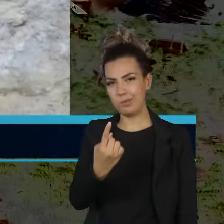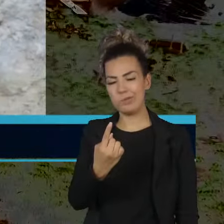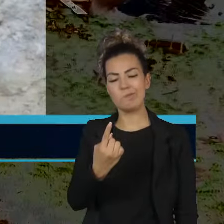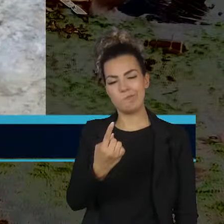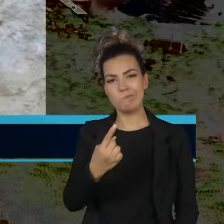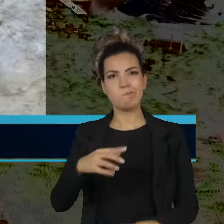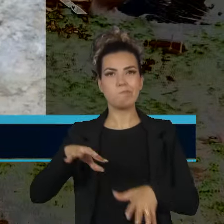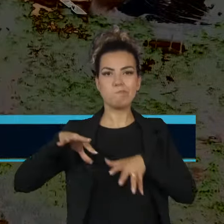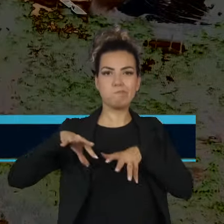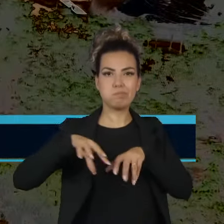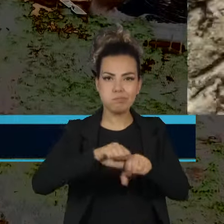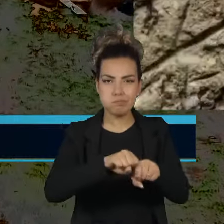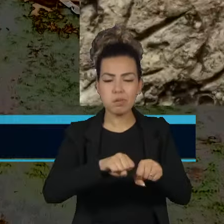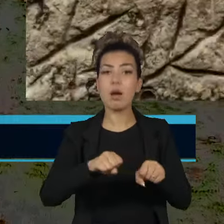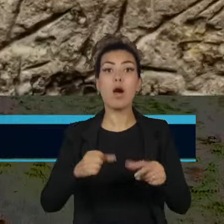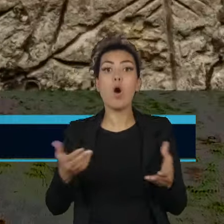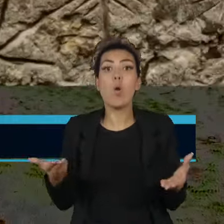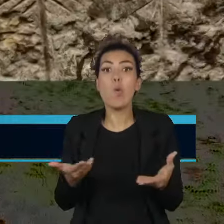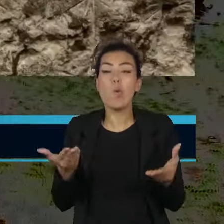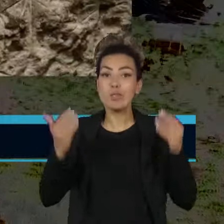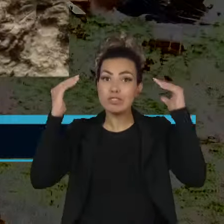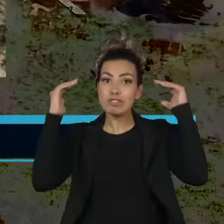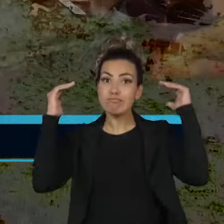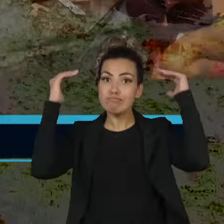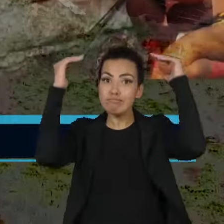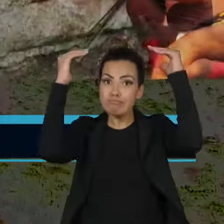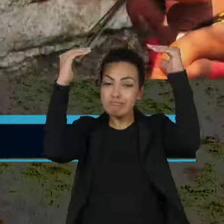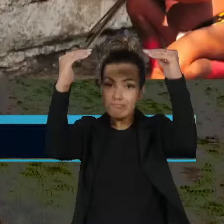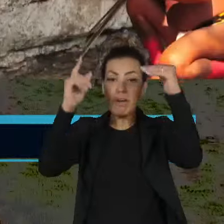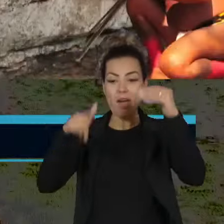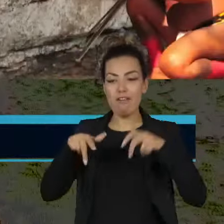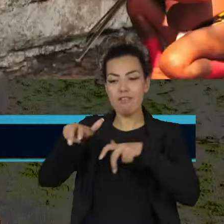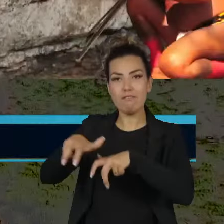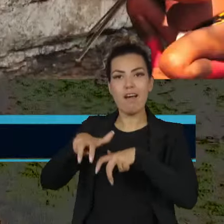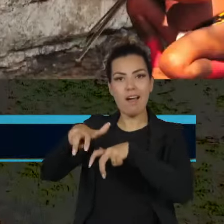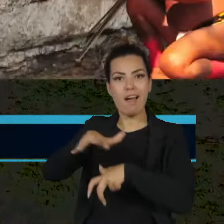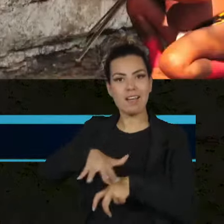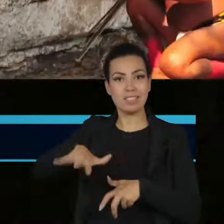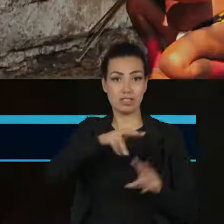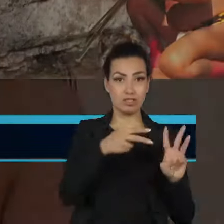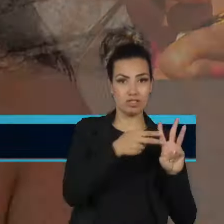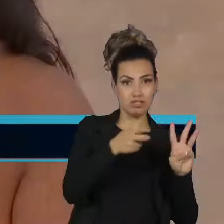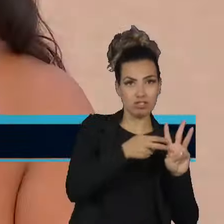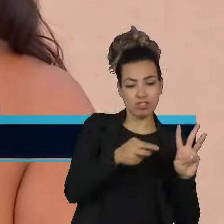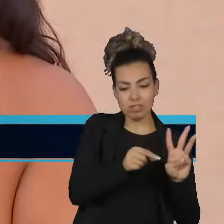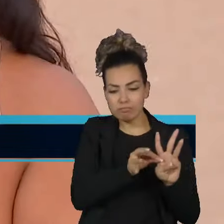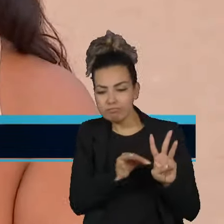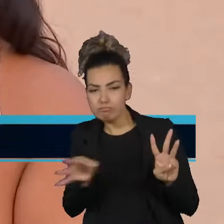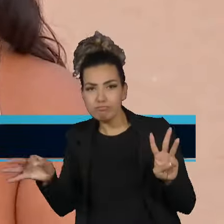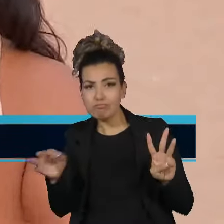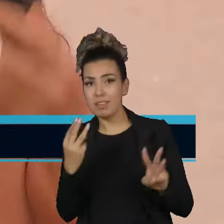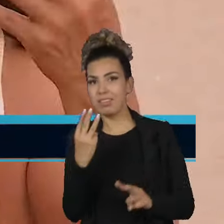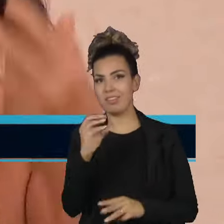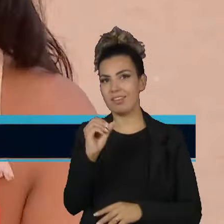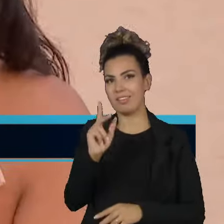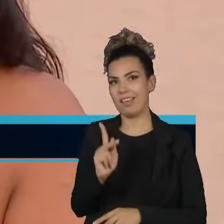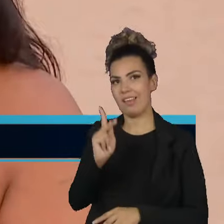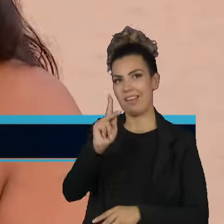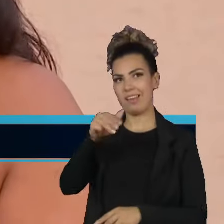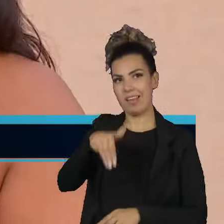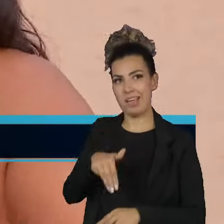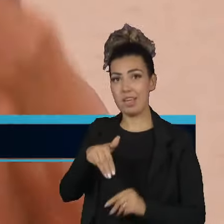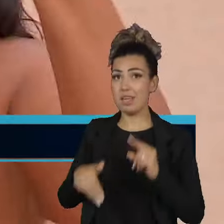A gruta hoje fica dentro de uma fazenda, a 30 quilômetros da terra indígena. Peri Waurá, uma das mais